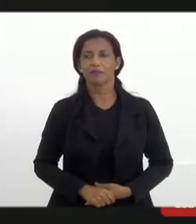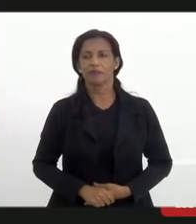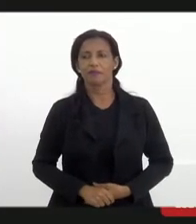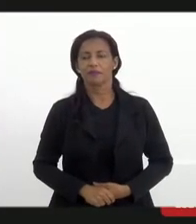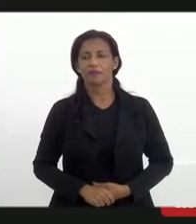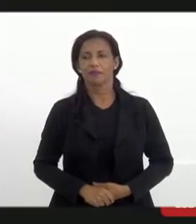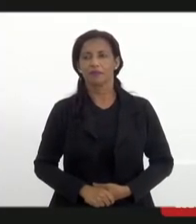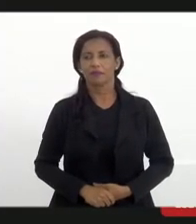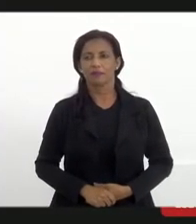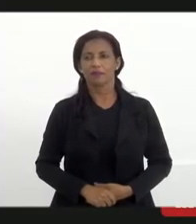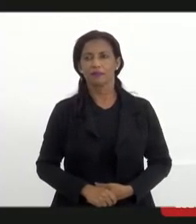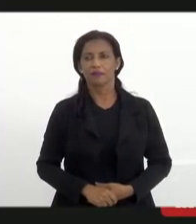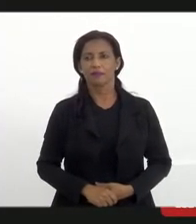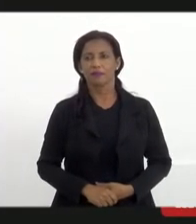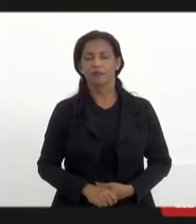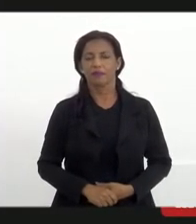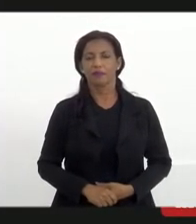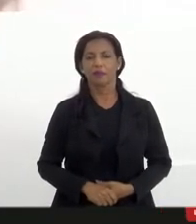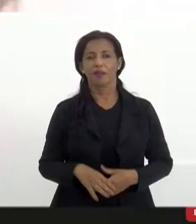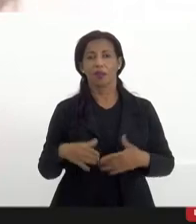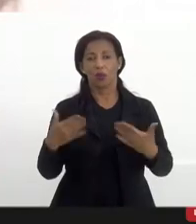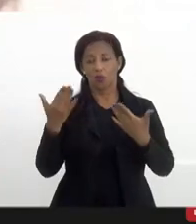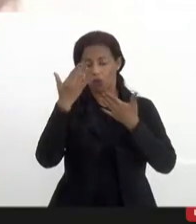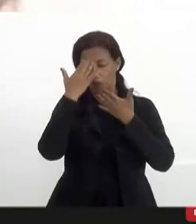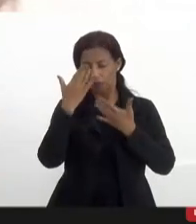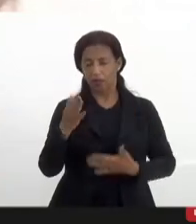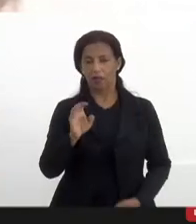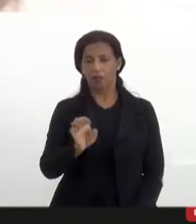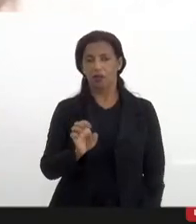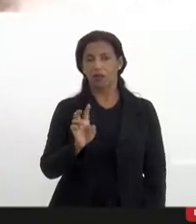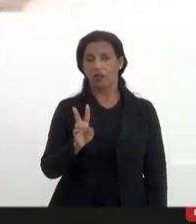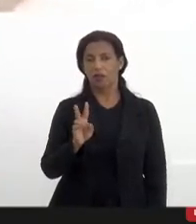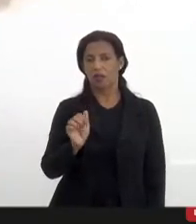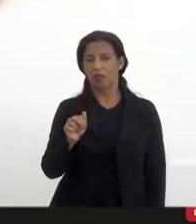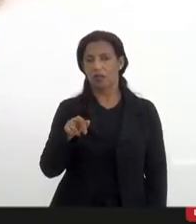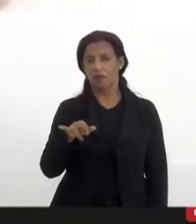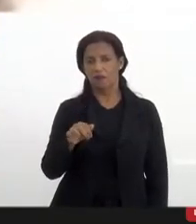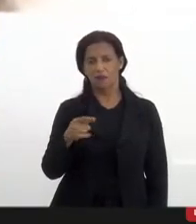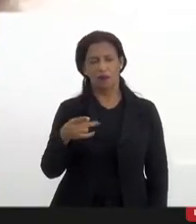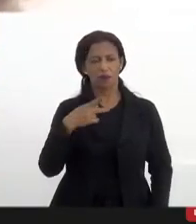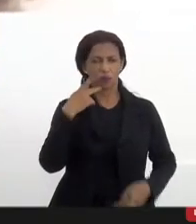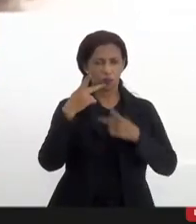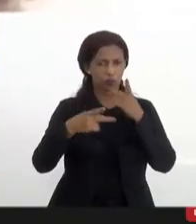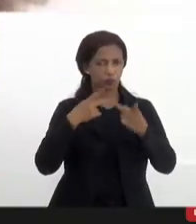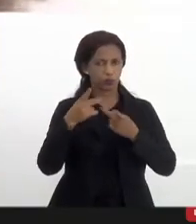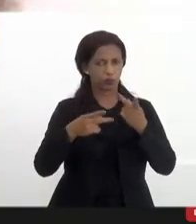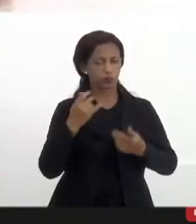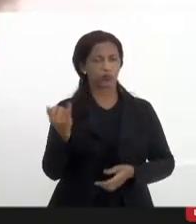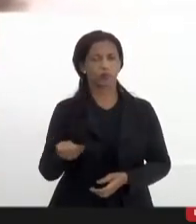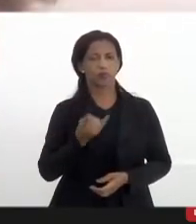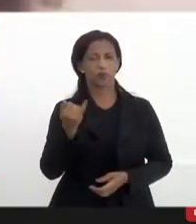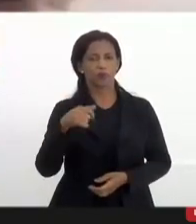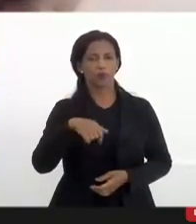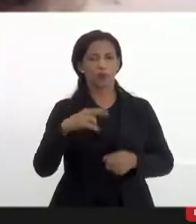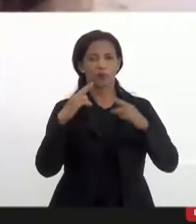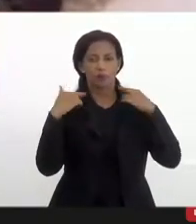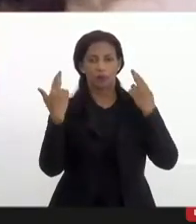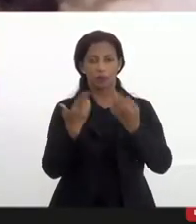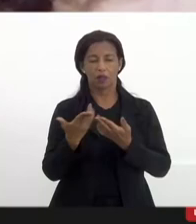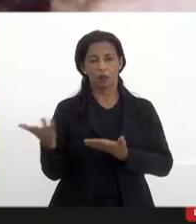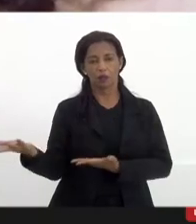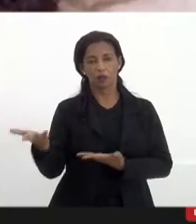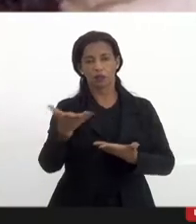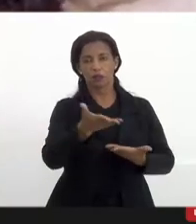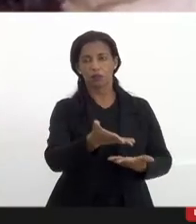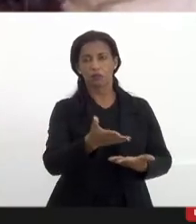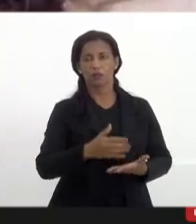obrigada então Evandro acho que contribuições importantes aqui para a nossa audiência então passo a